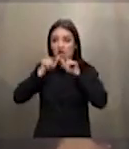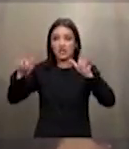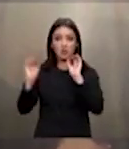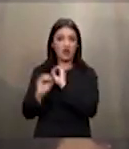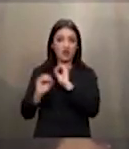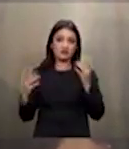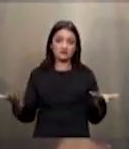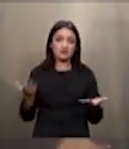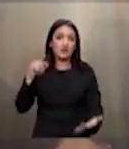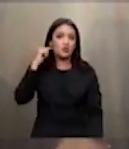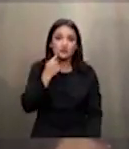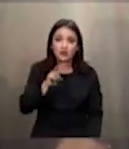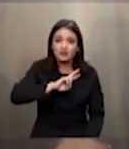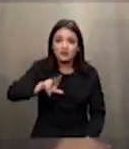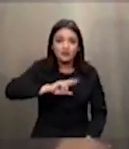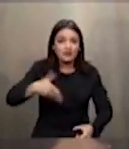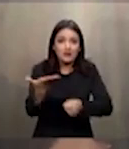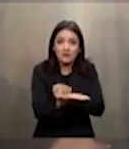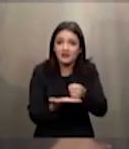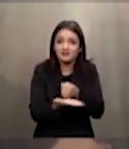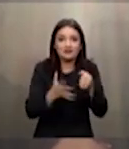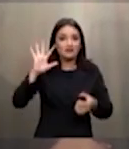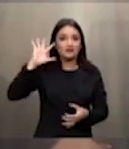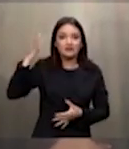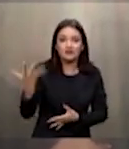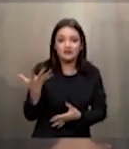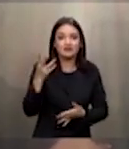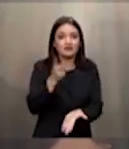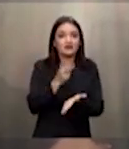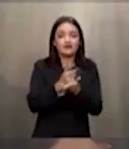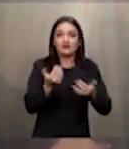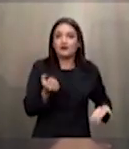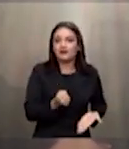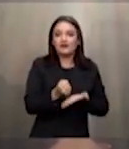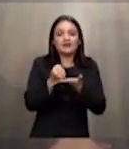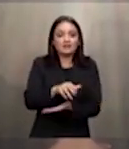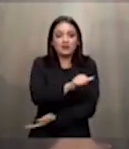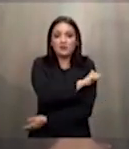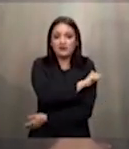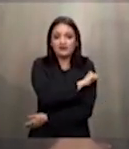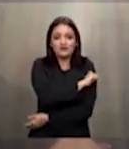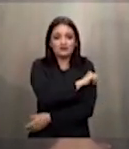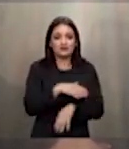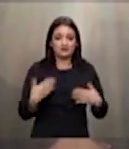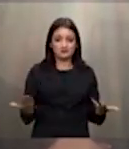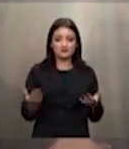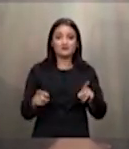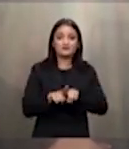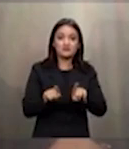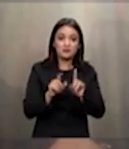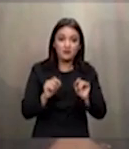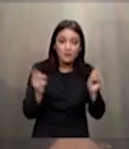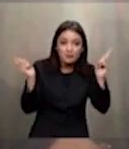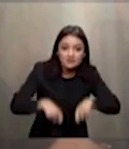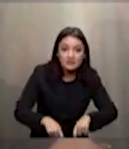serve de base para se definir qual a melhor forma de apoiar determinado aluno embora não se descarte a possibilidade de